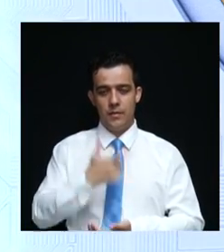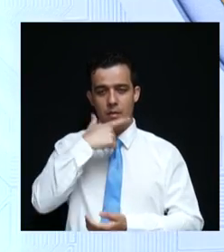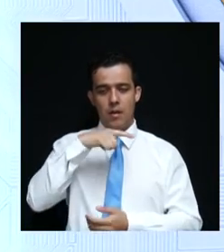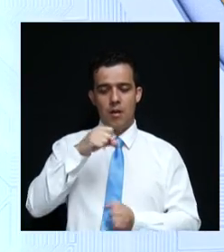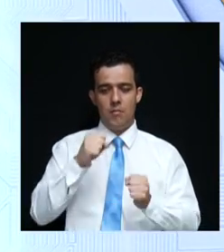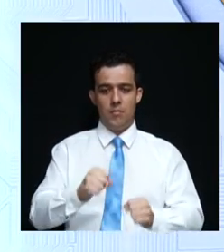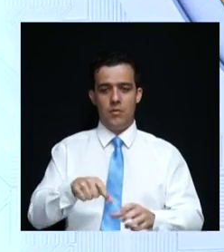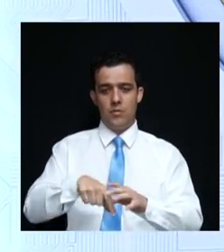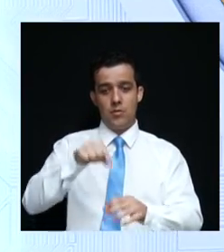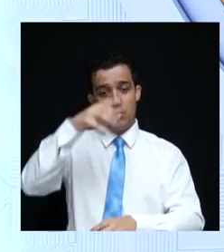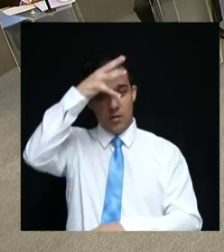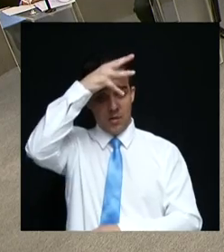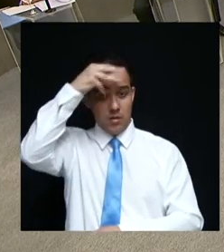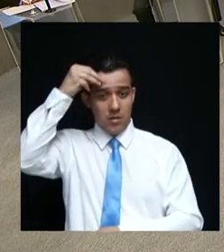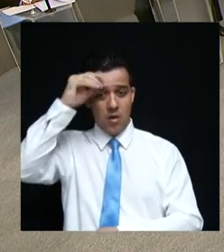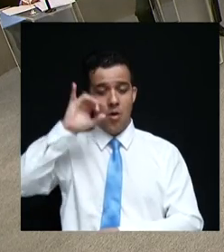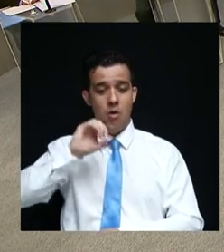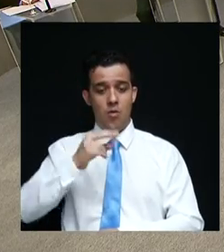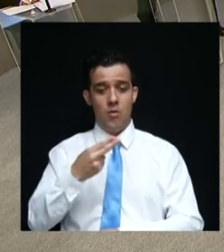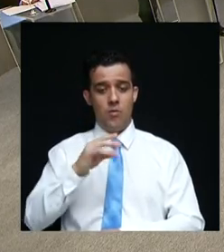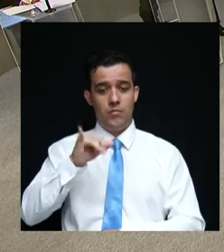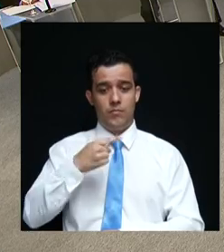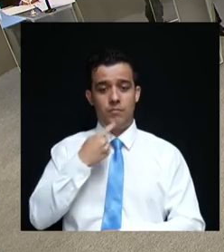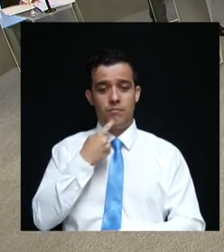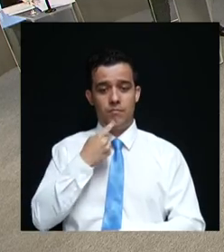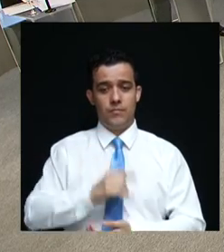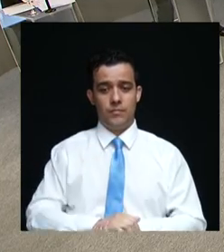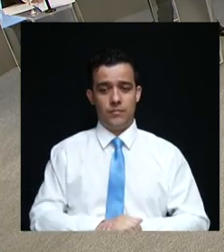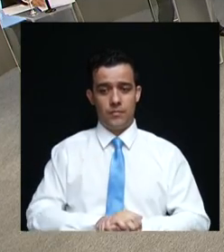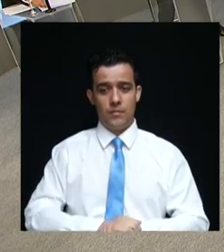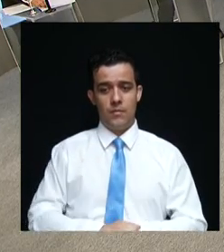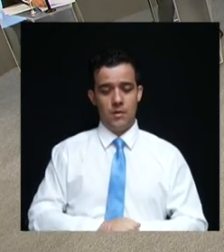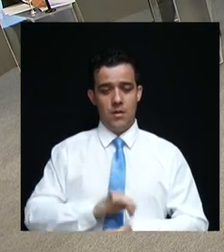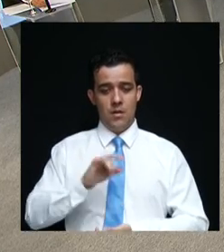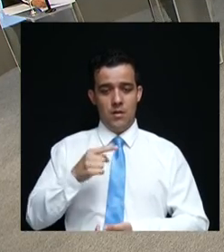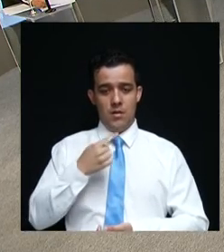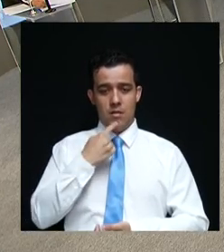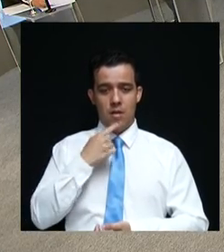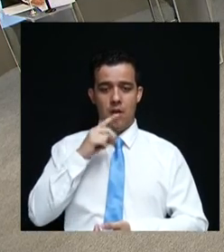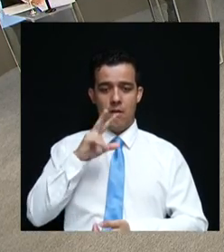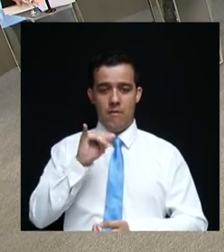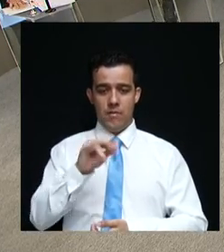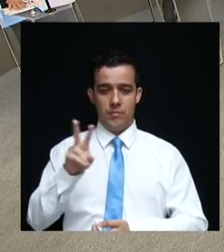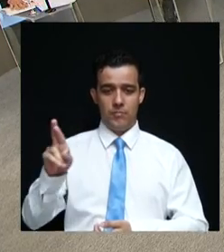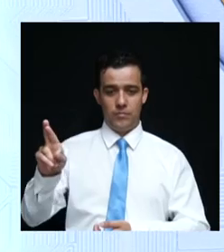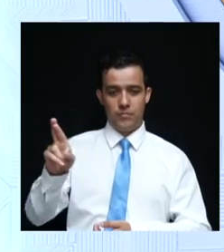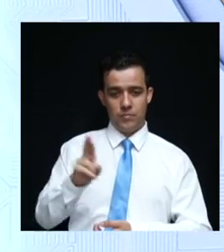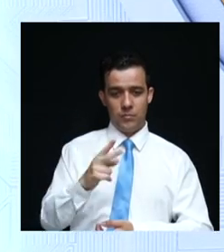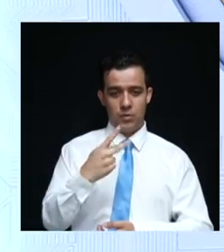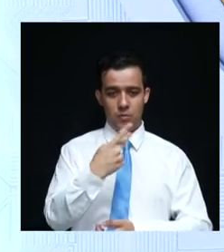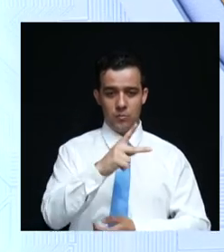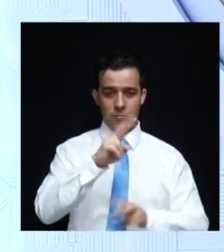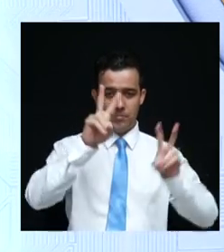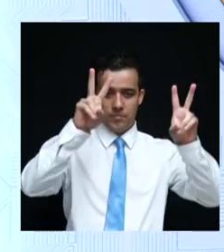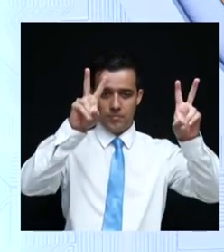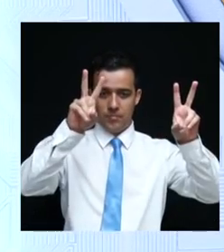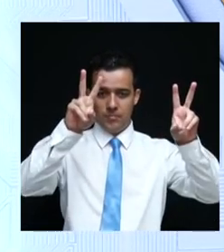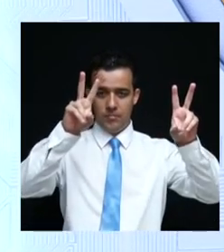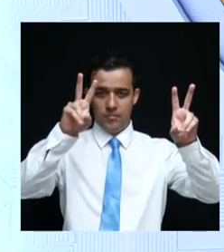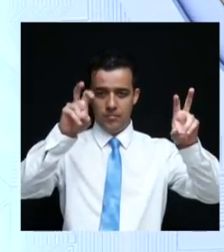O Daniel ou o Zé Hélito? O Zé Hélito. O Zé Hélito, então, para comentar a sua resposta, há a pergunta